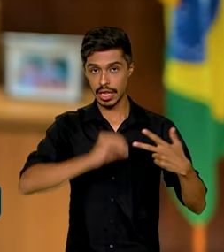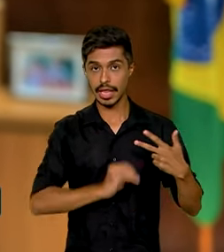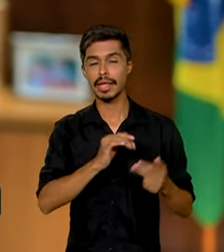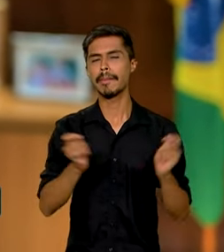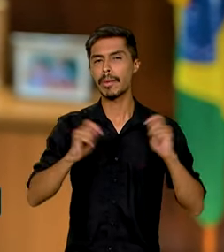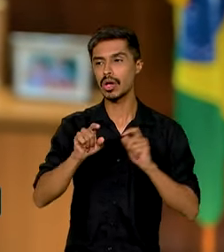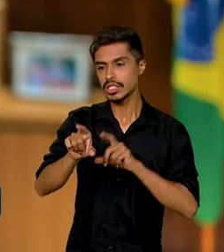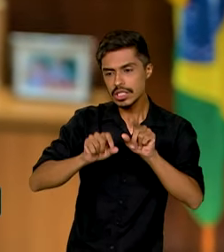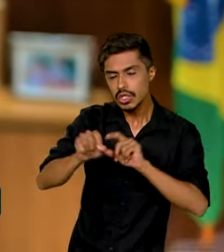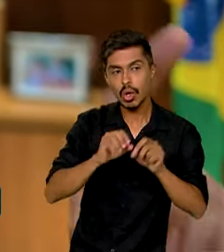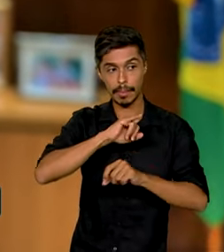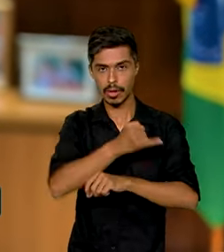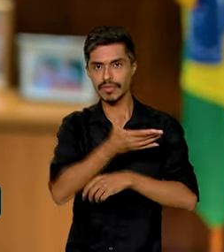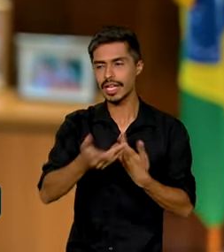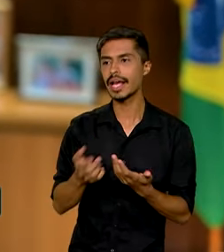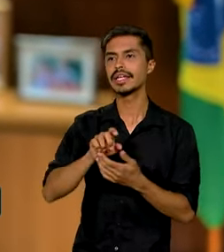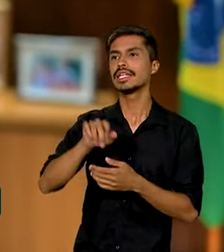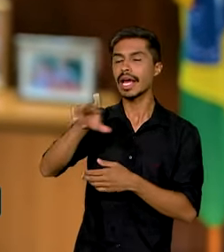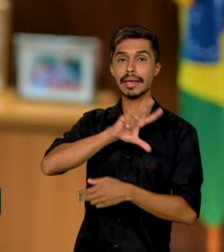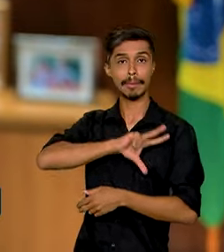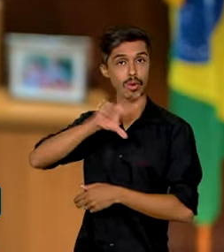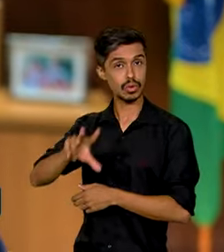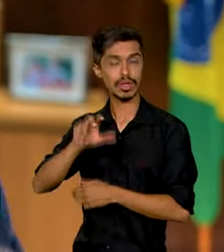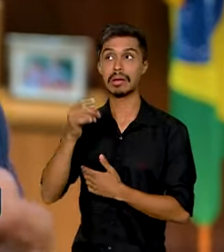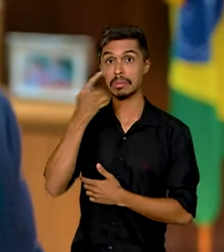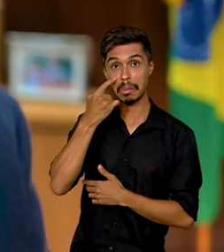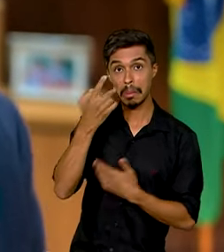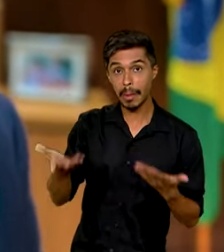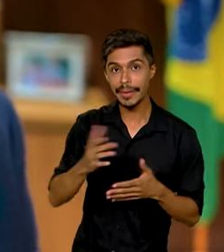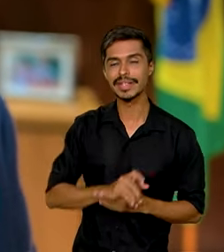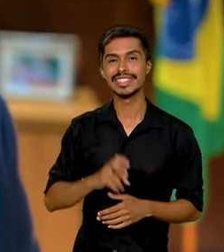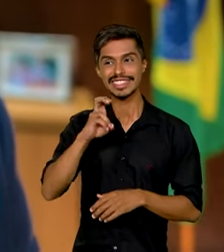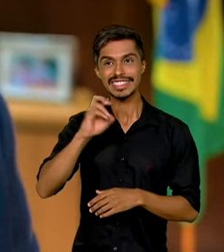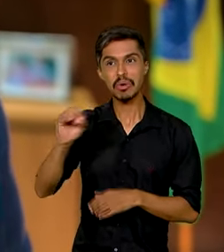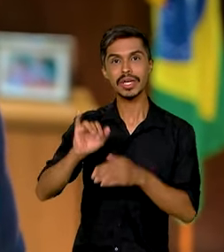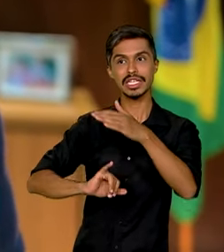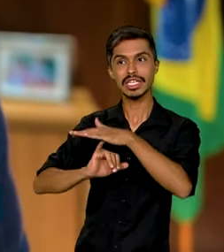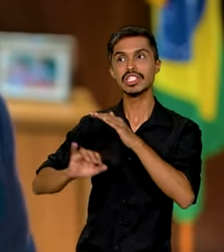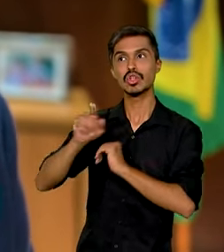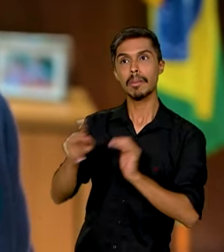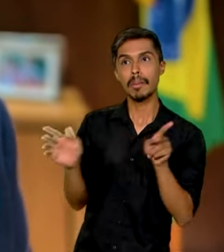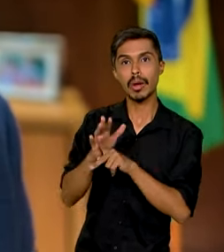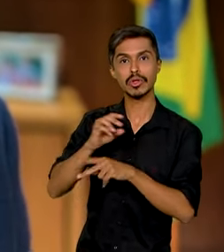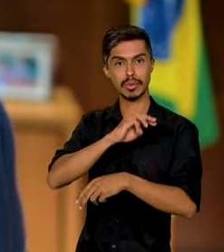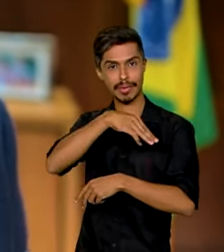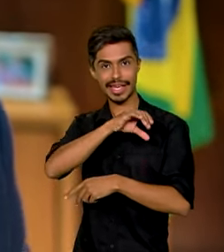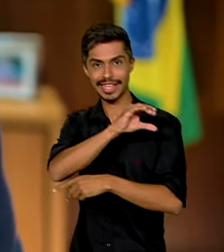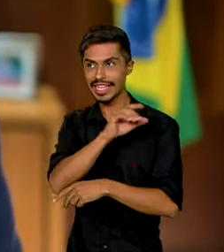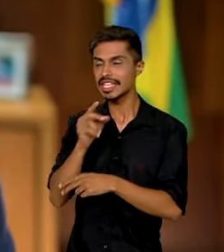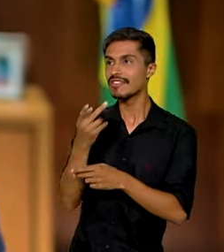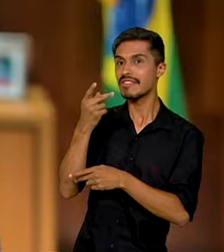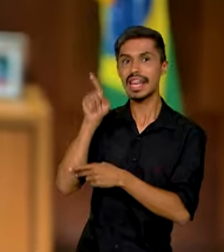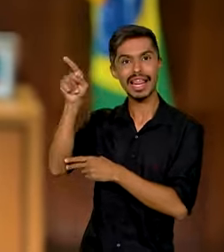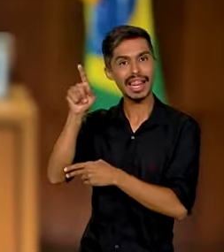seleção de cursos superiores em Portugal. Olha lá! Mais de 50 instituições têm acordo com o MEC para uso da nota